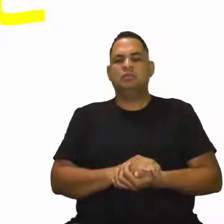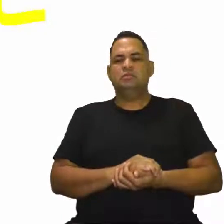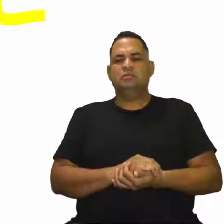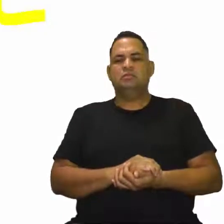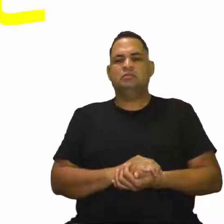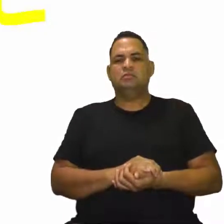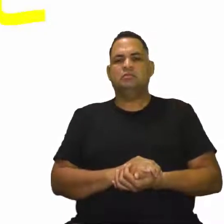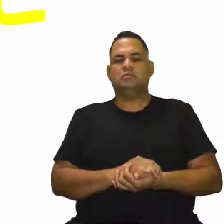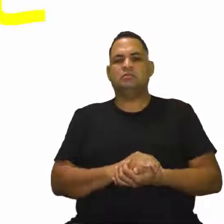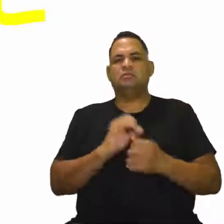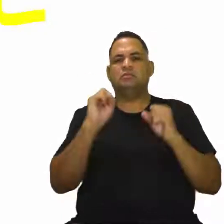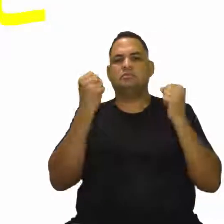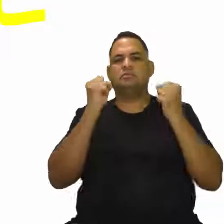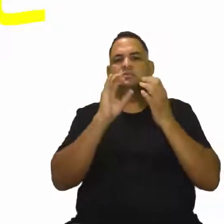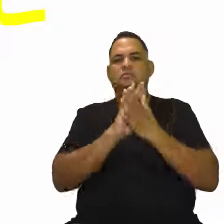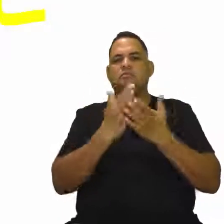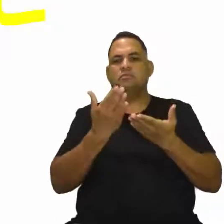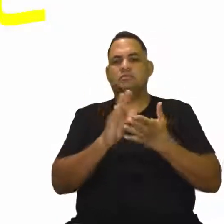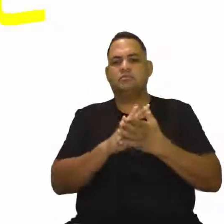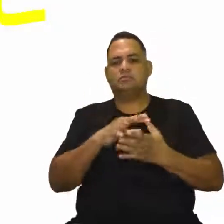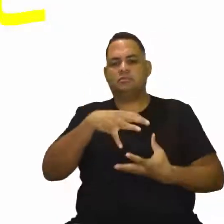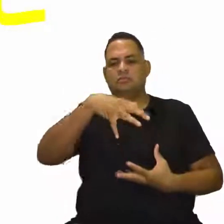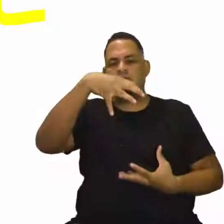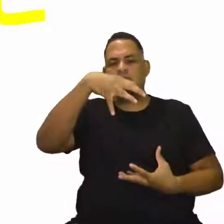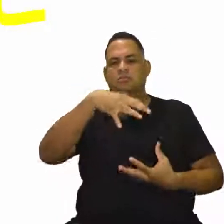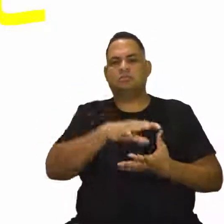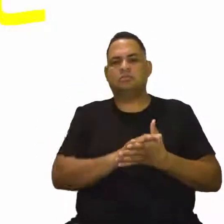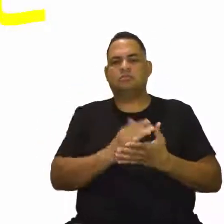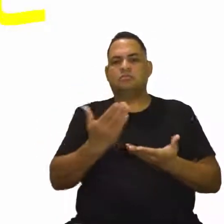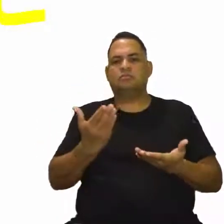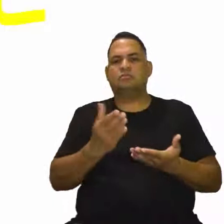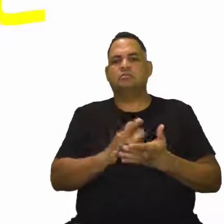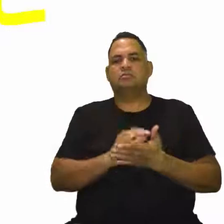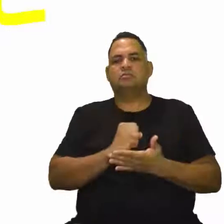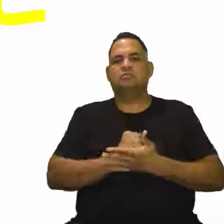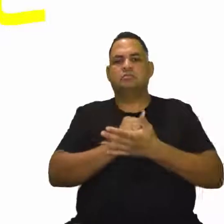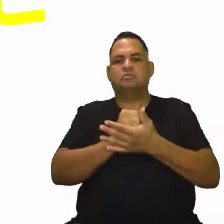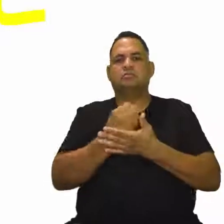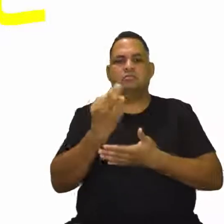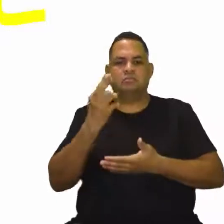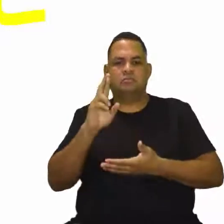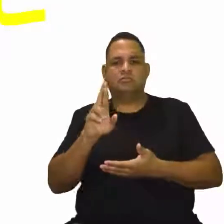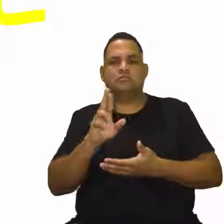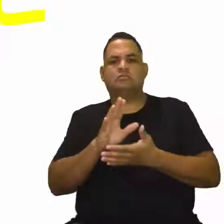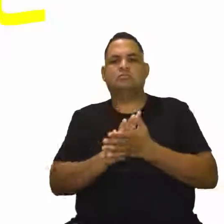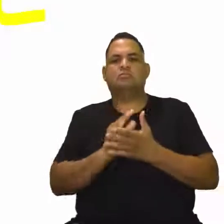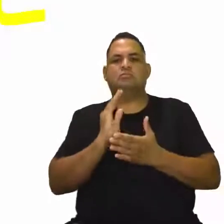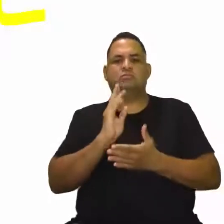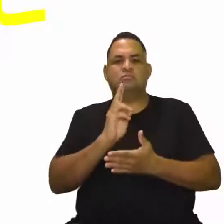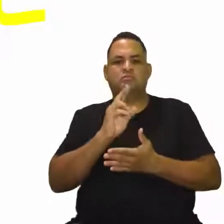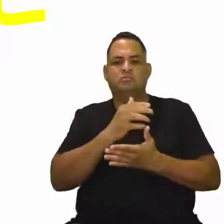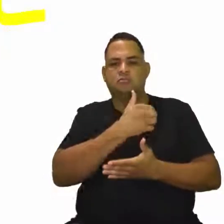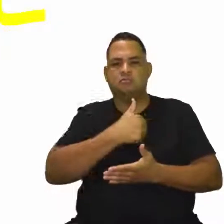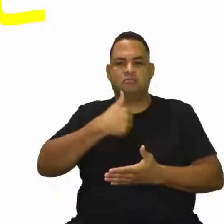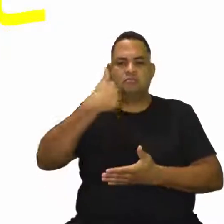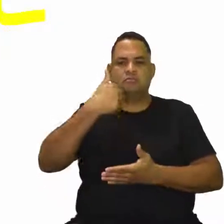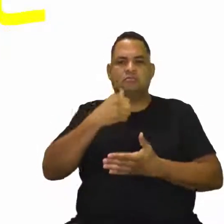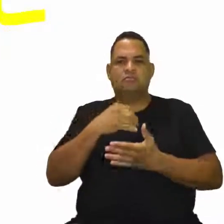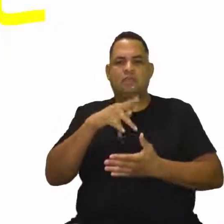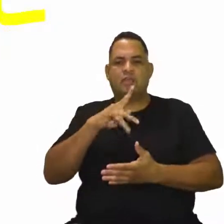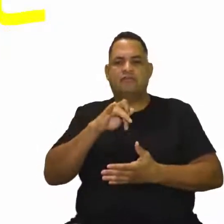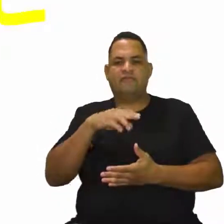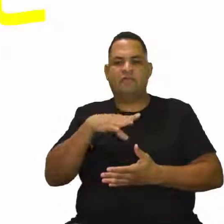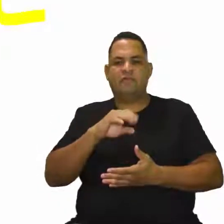Essas atividades físicas para as pessoas idosas, elas vão auxiliar aí na recuperação, na manutenção, na melhora e na performance